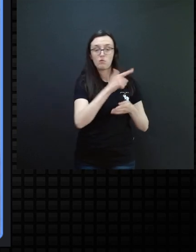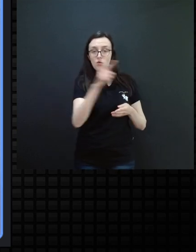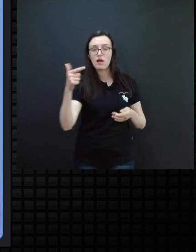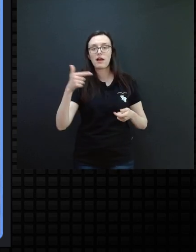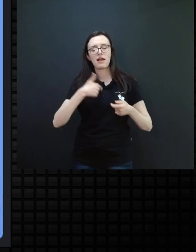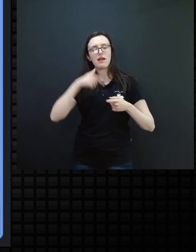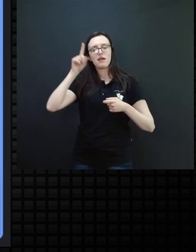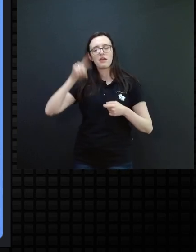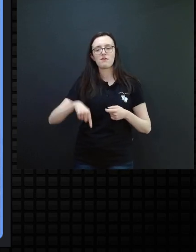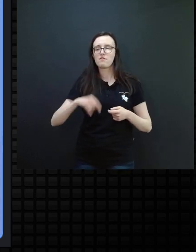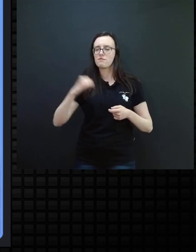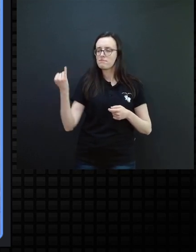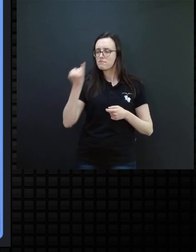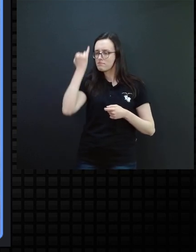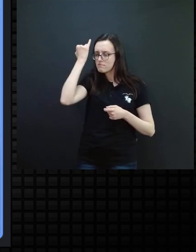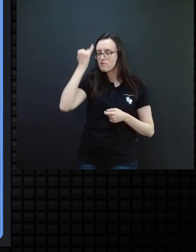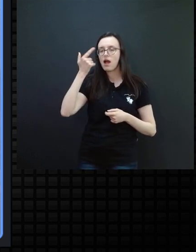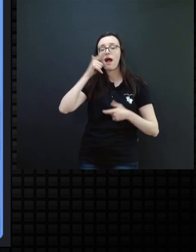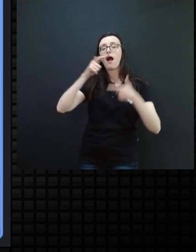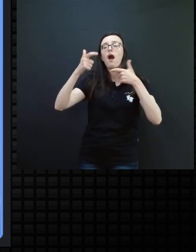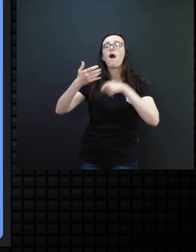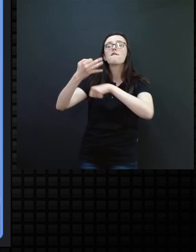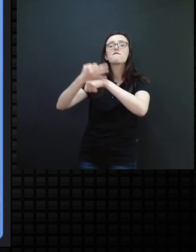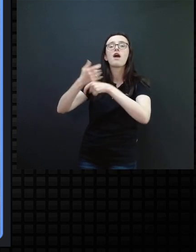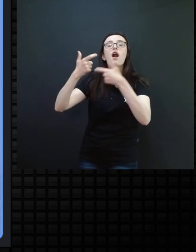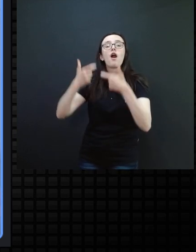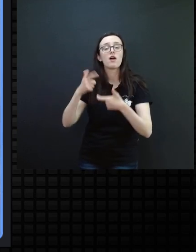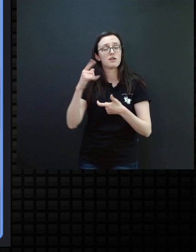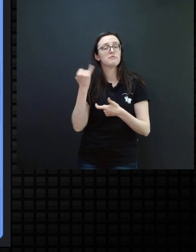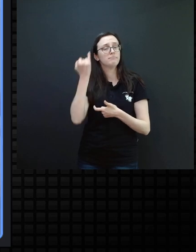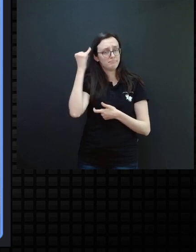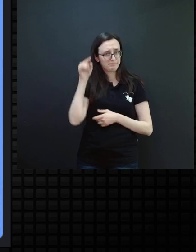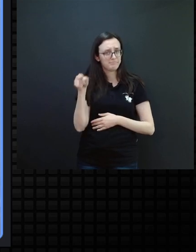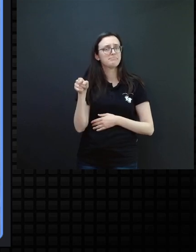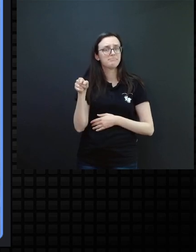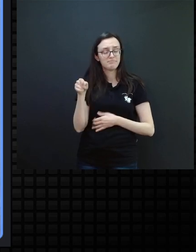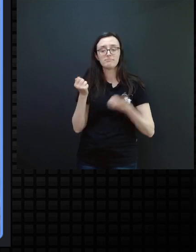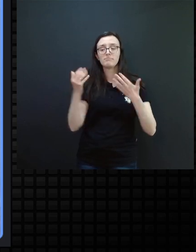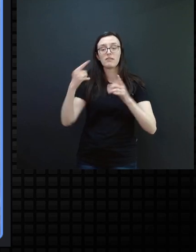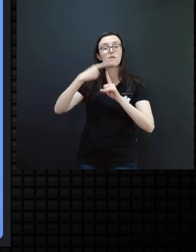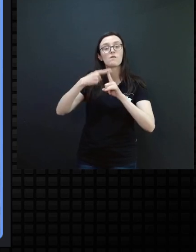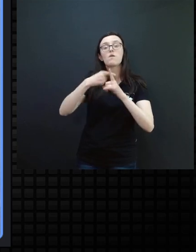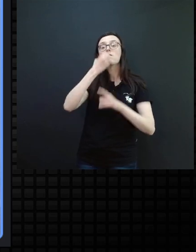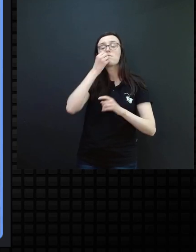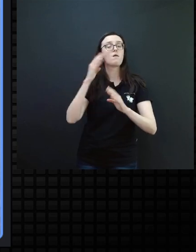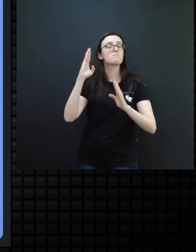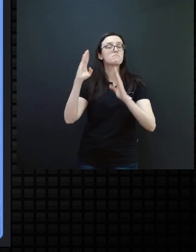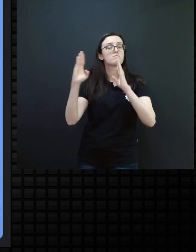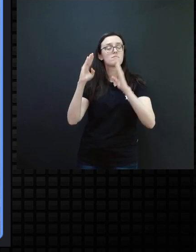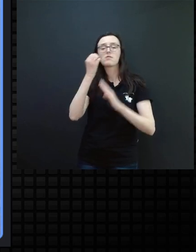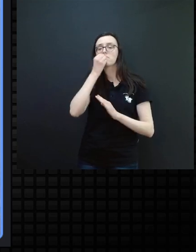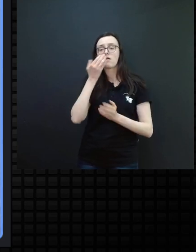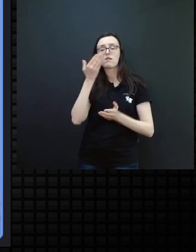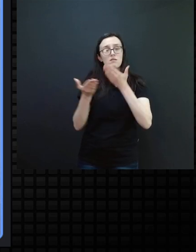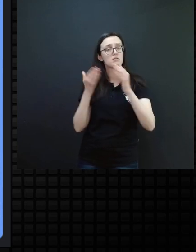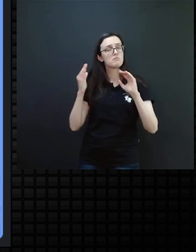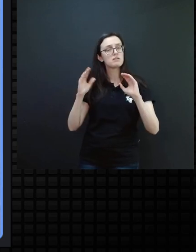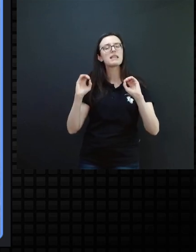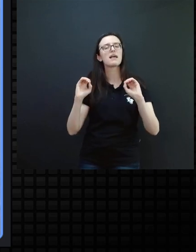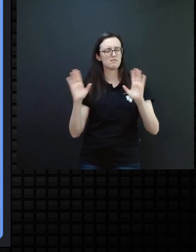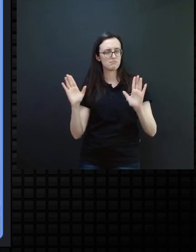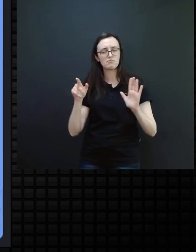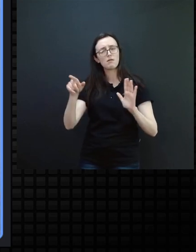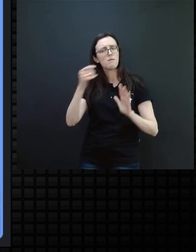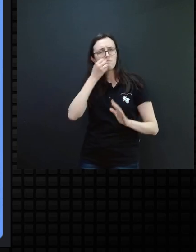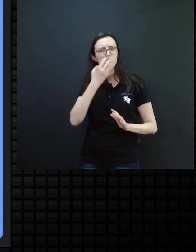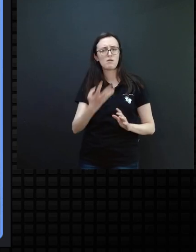passo as férias, e isso é bacana até, esse período existe, é benéfico esse período sem atendimento, para que